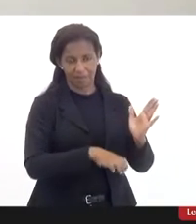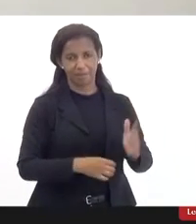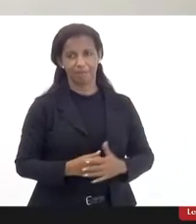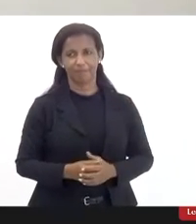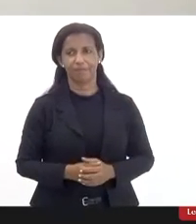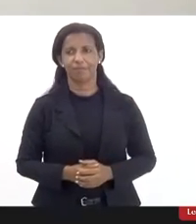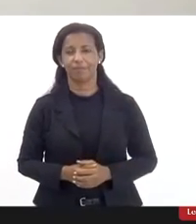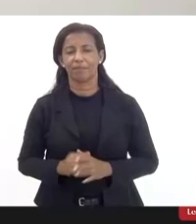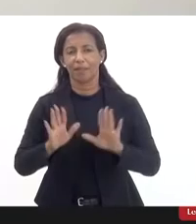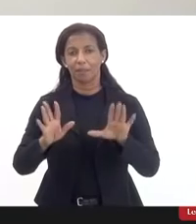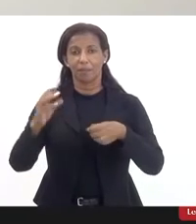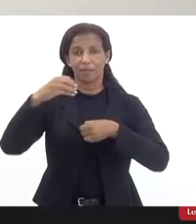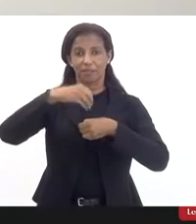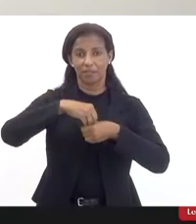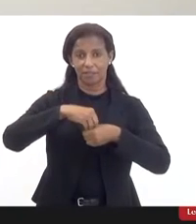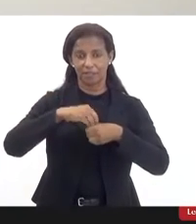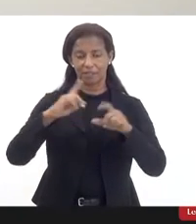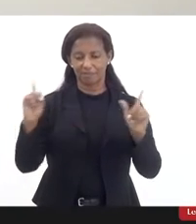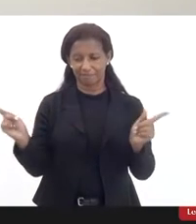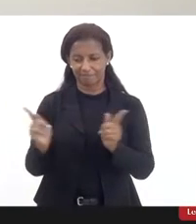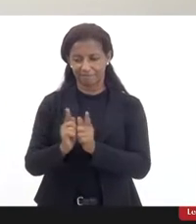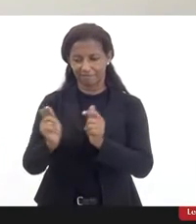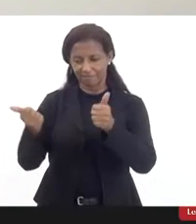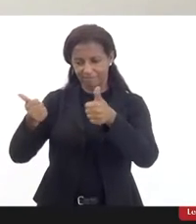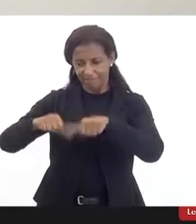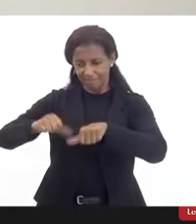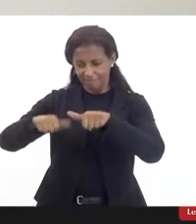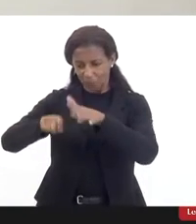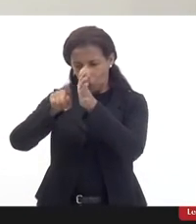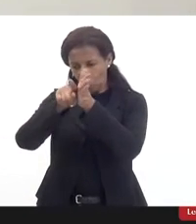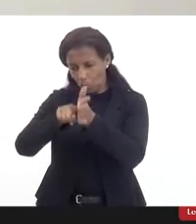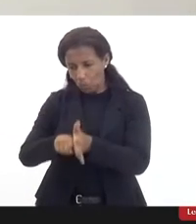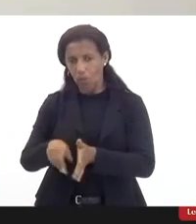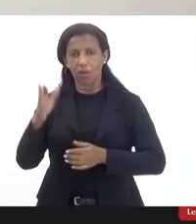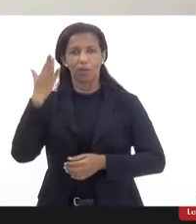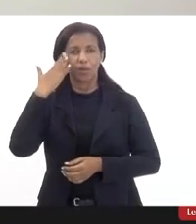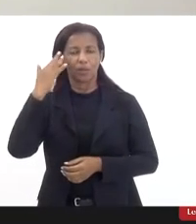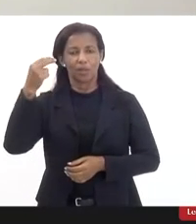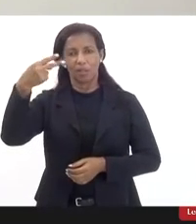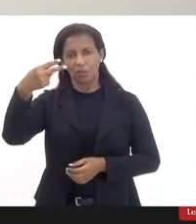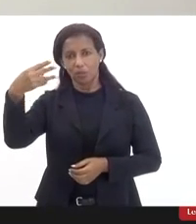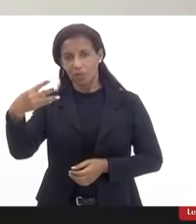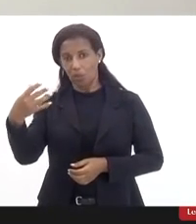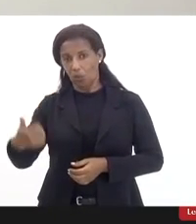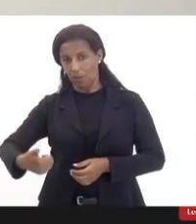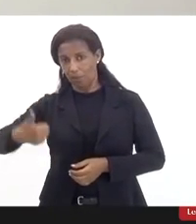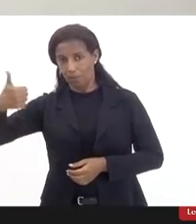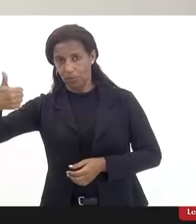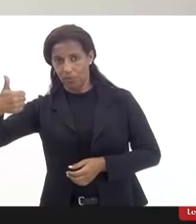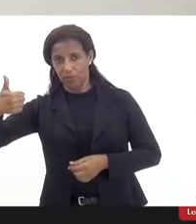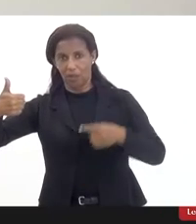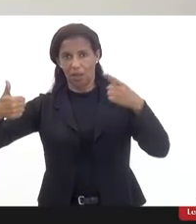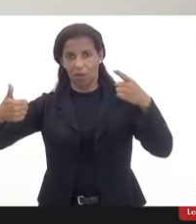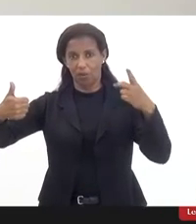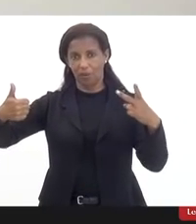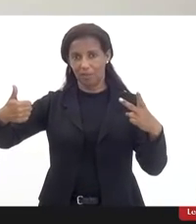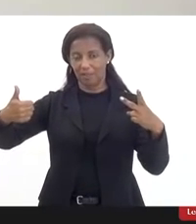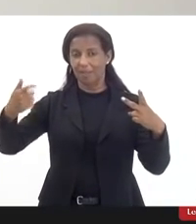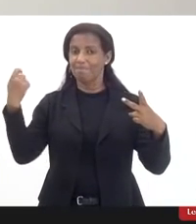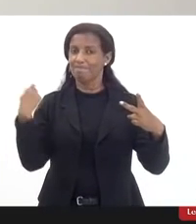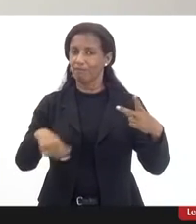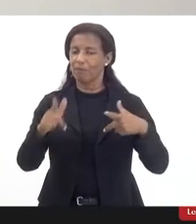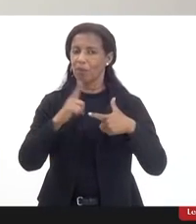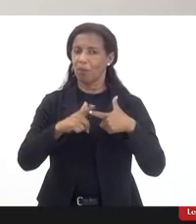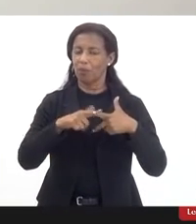mas dentro dessa breve análise que eu estou fazendo aqui eu entendo que a dois e a quatro são positivas a um e a três tem